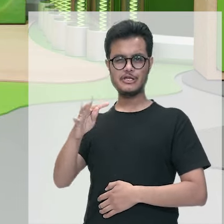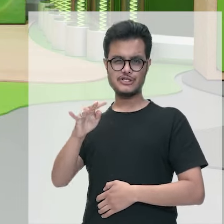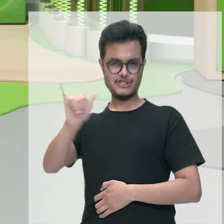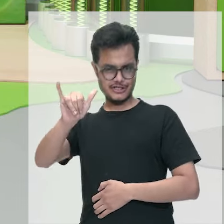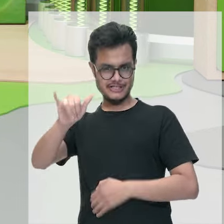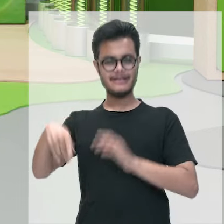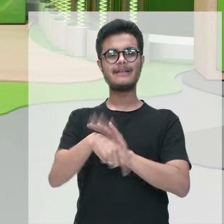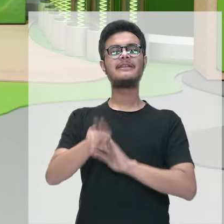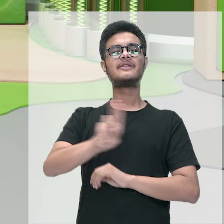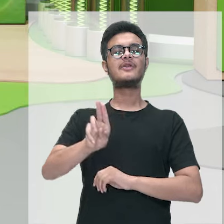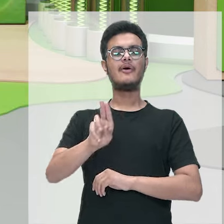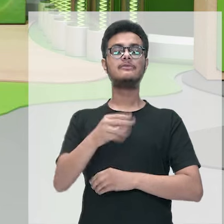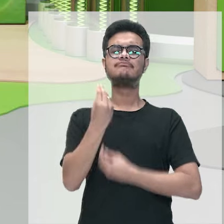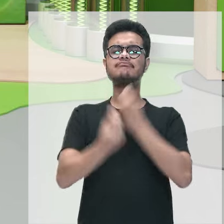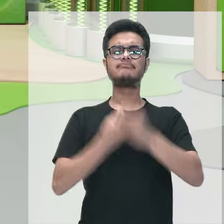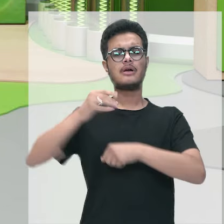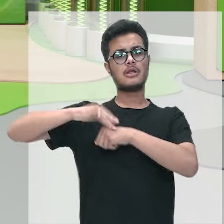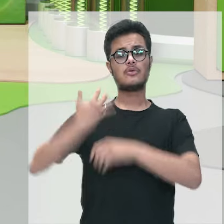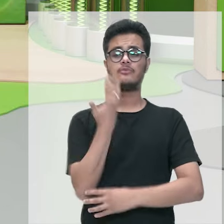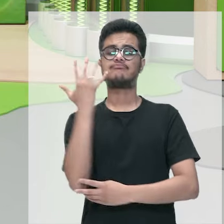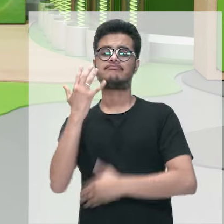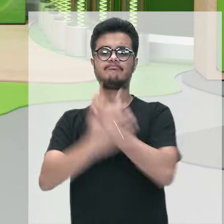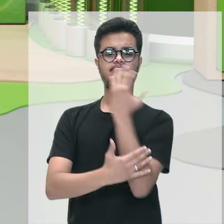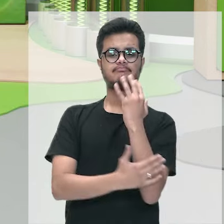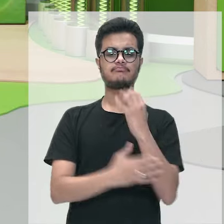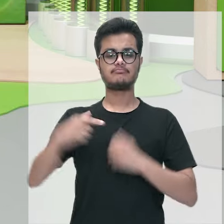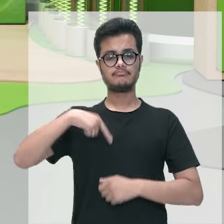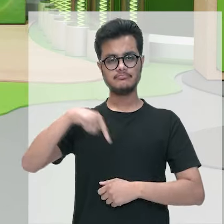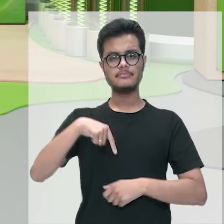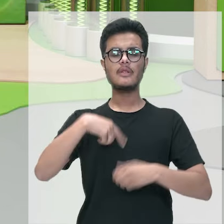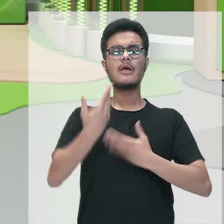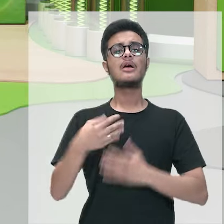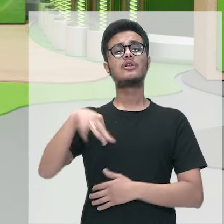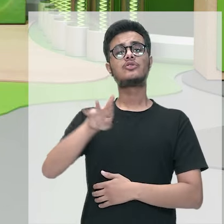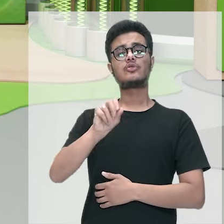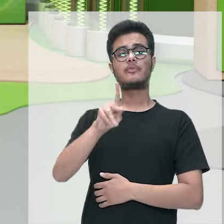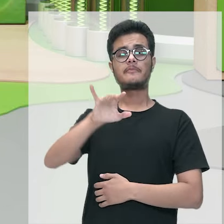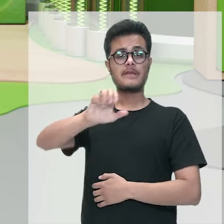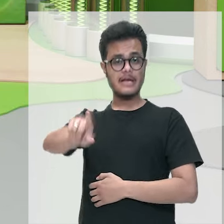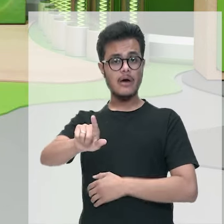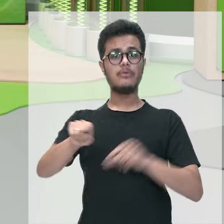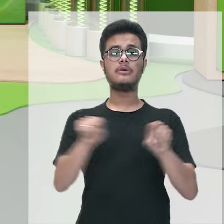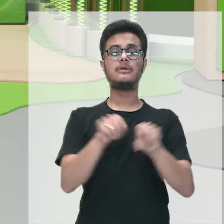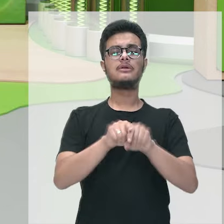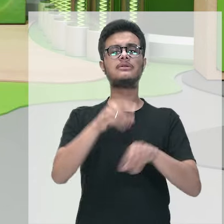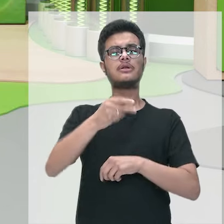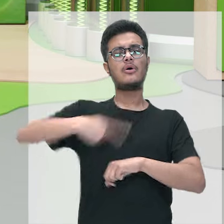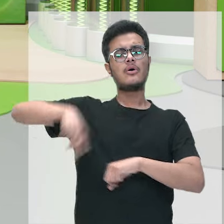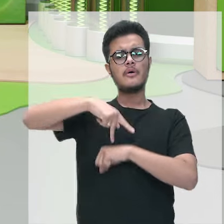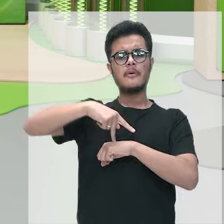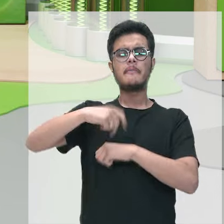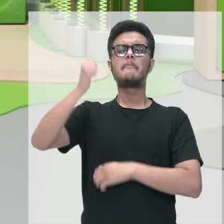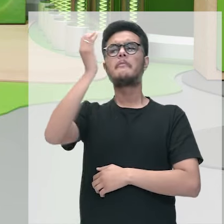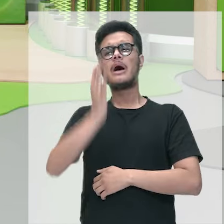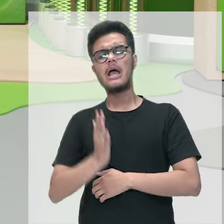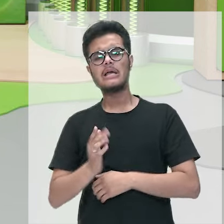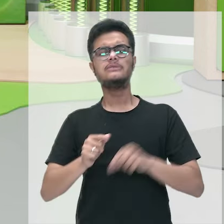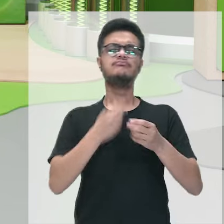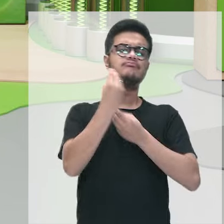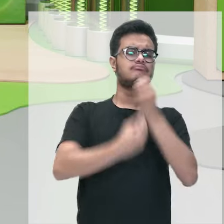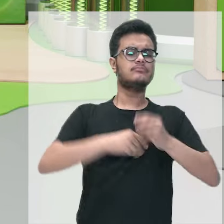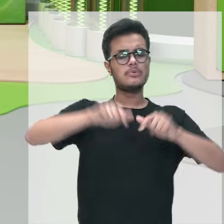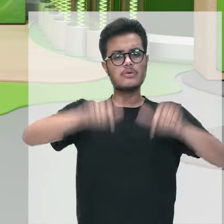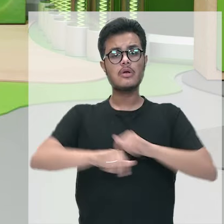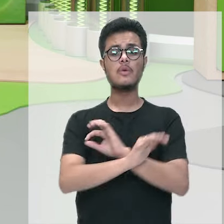tropicais são muito comuns nas áreas dos trópicos. Então, nos locais, nos países, nas cidades onde estão